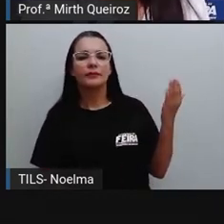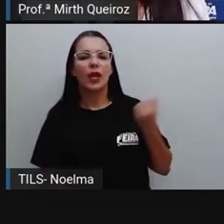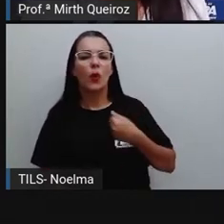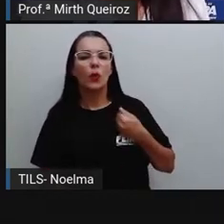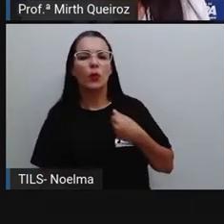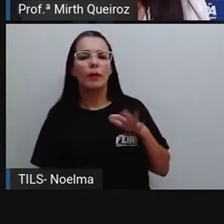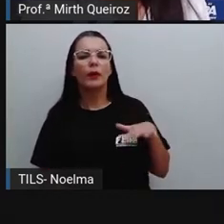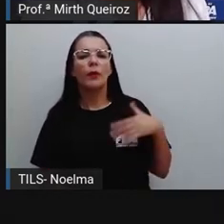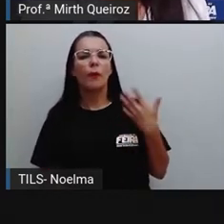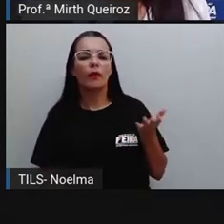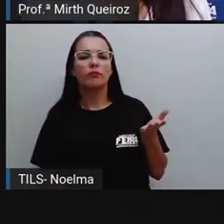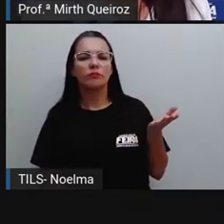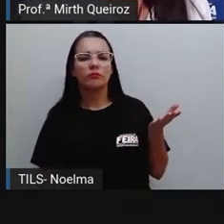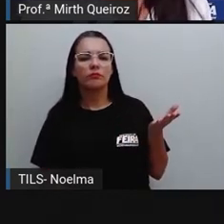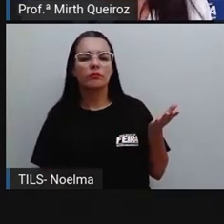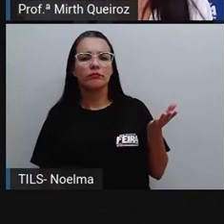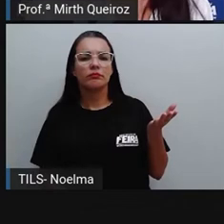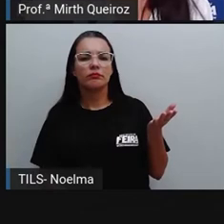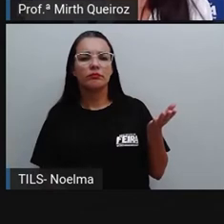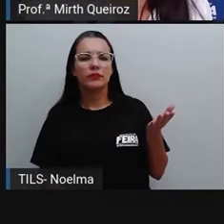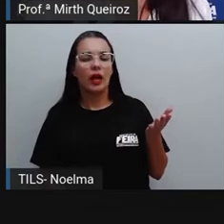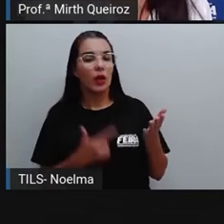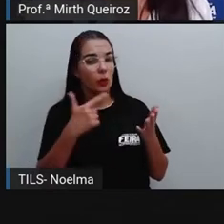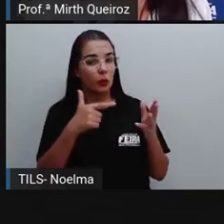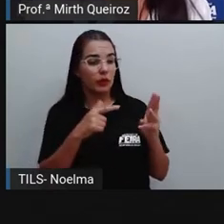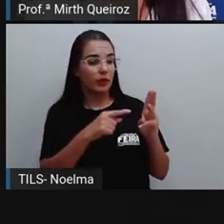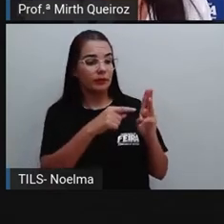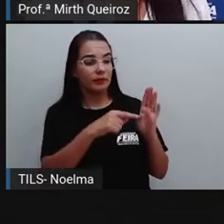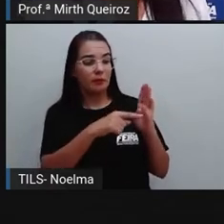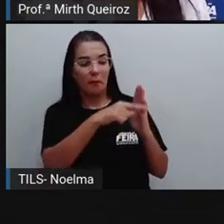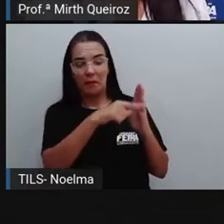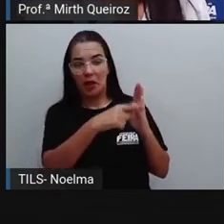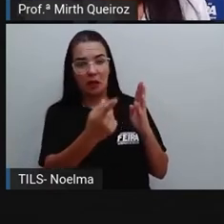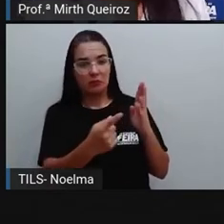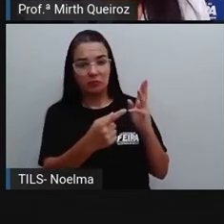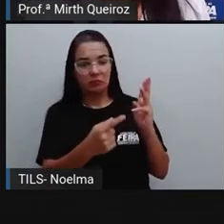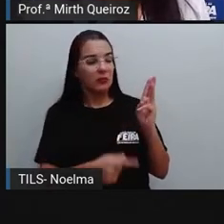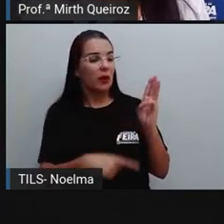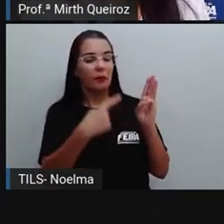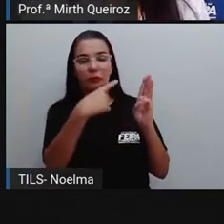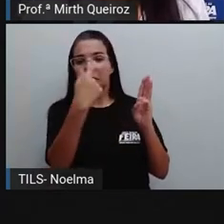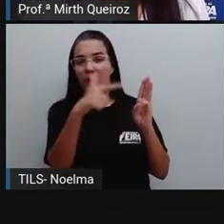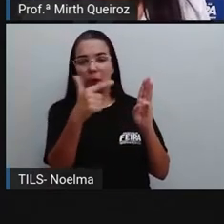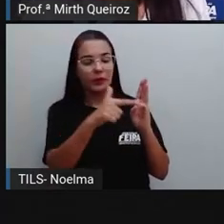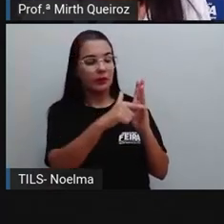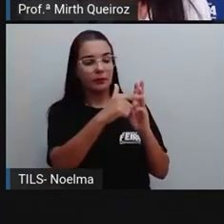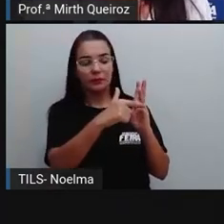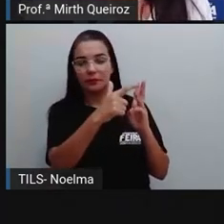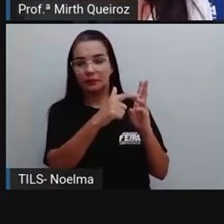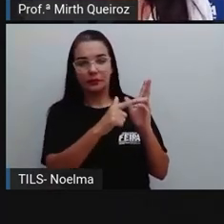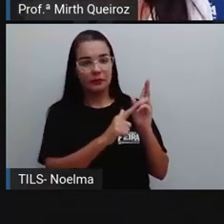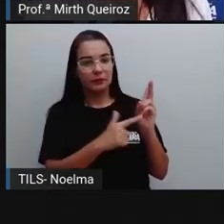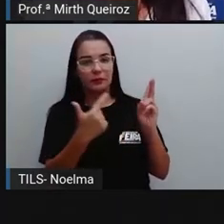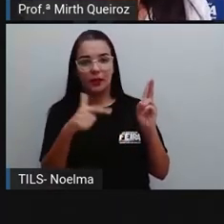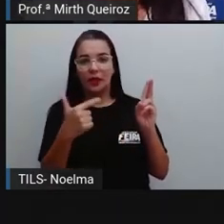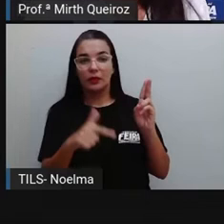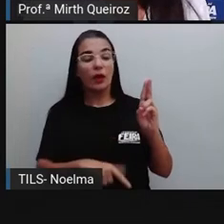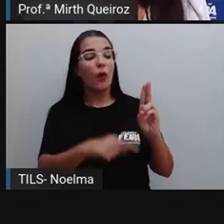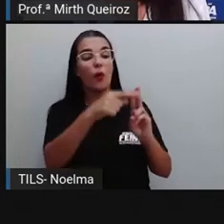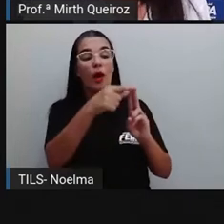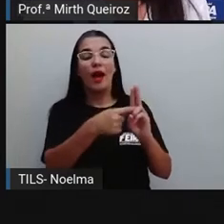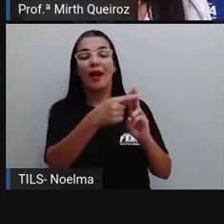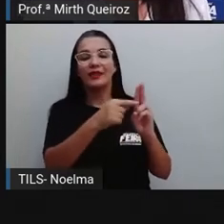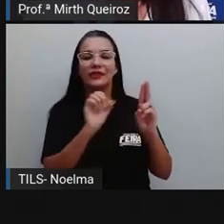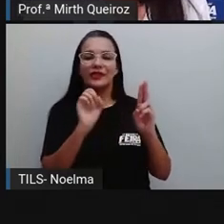está sendo representado? Não tem unidade de milhar, não tem centena, simples, né? Nós só temos